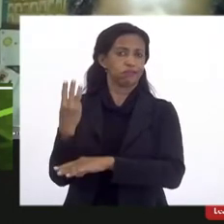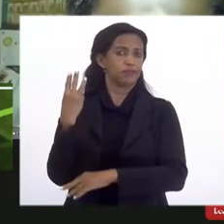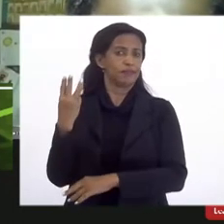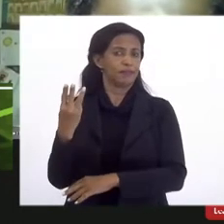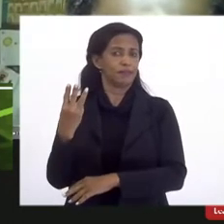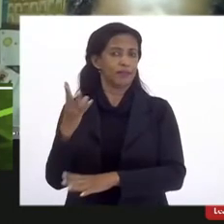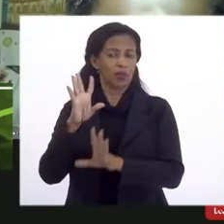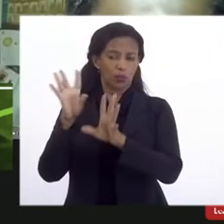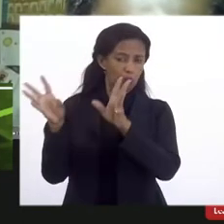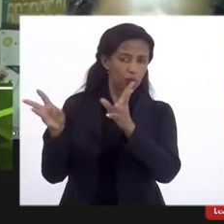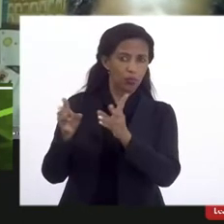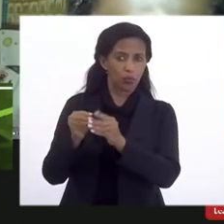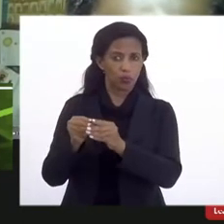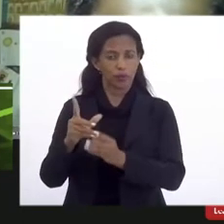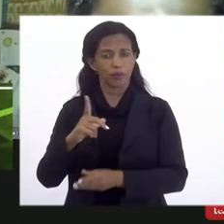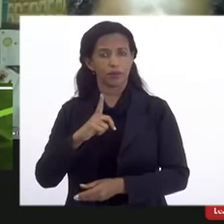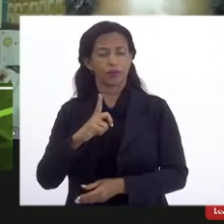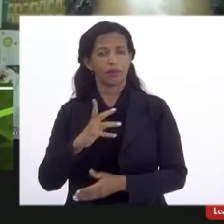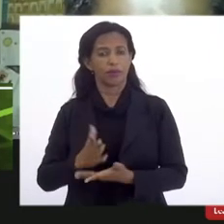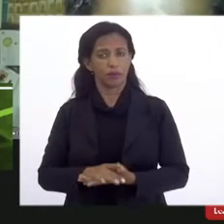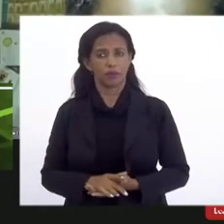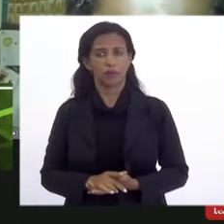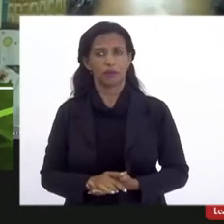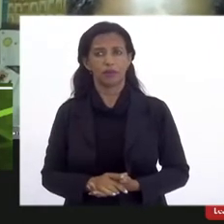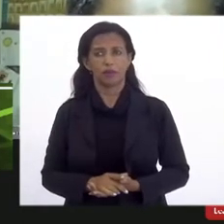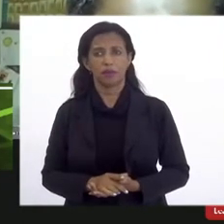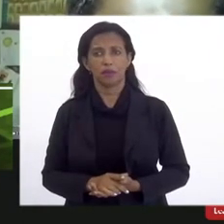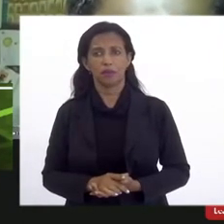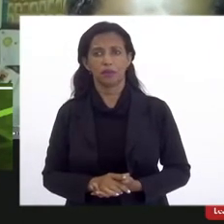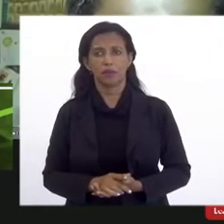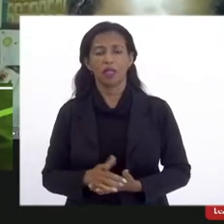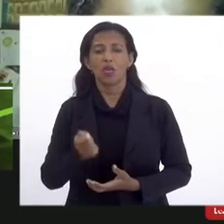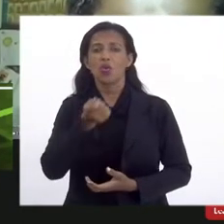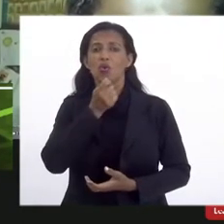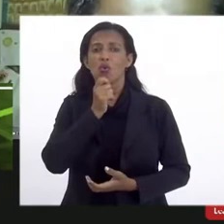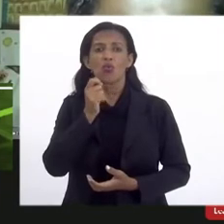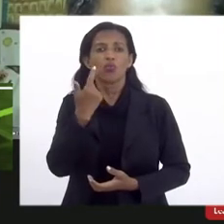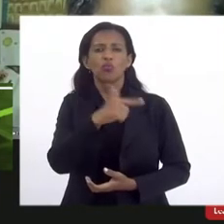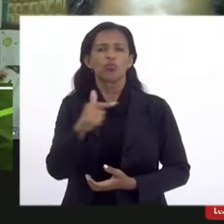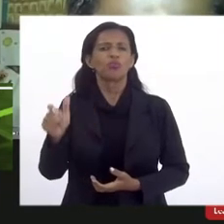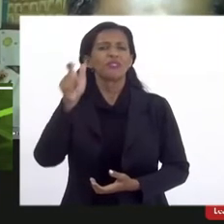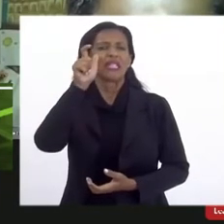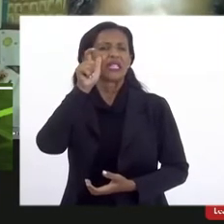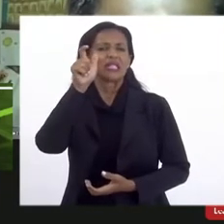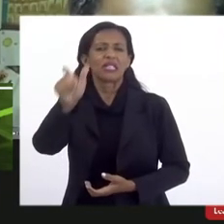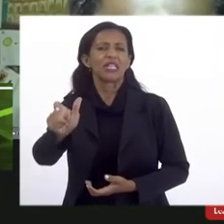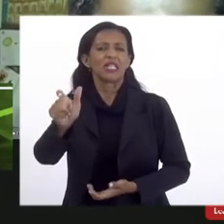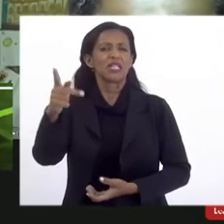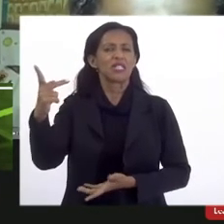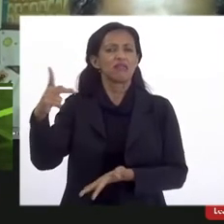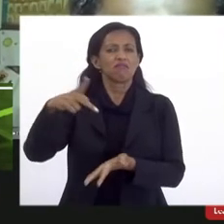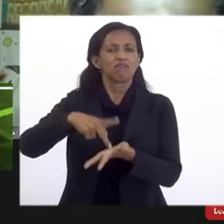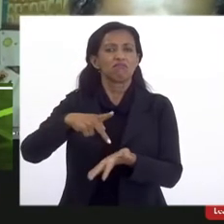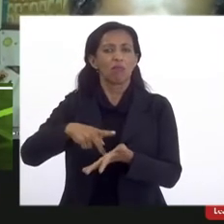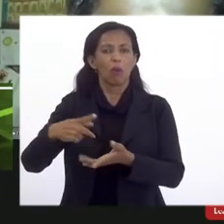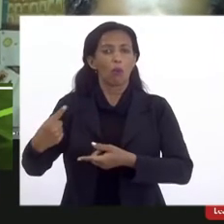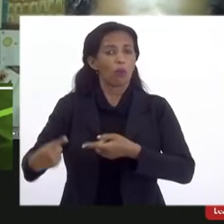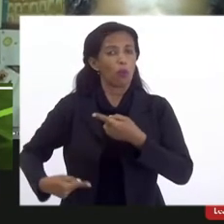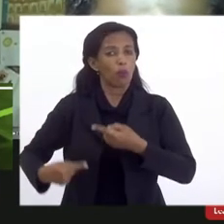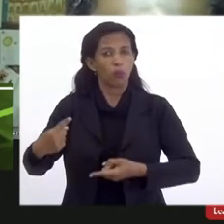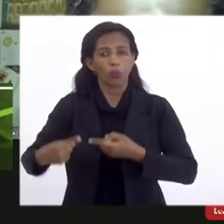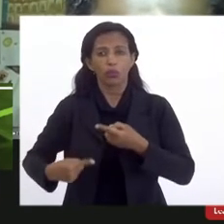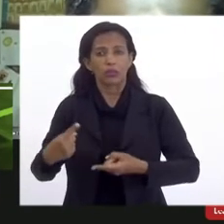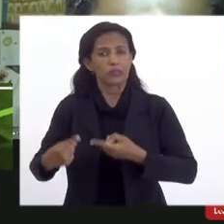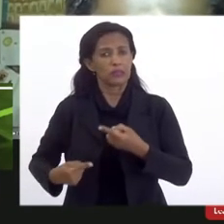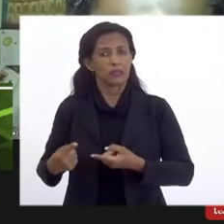meus companheiros, é de que não há um interesse verdadeiro político para